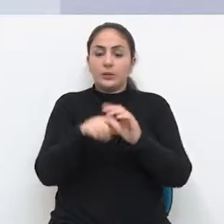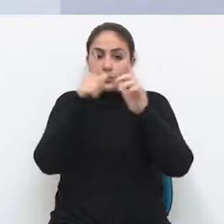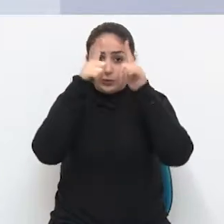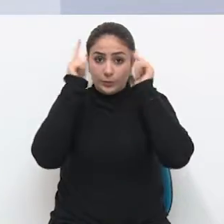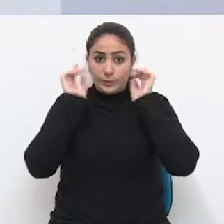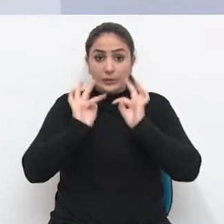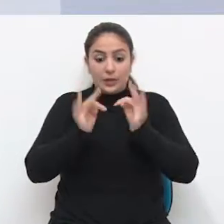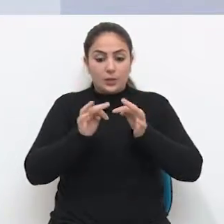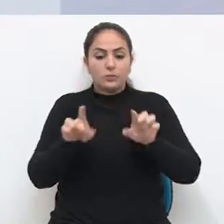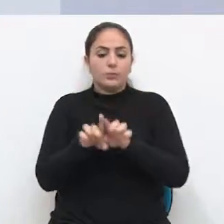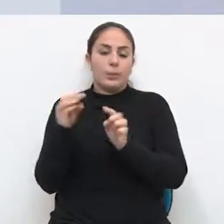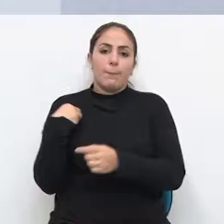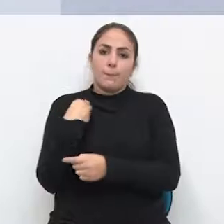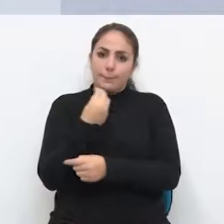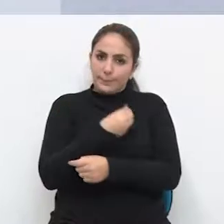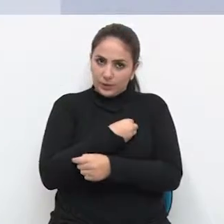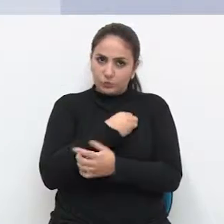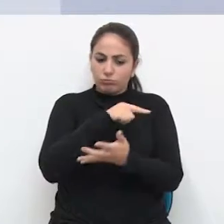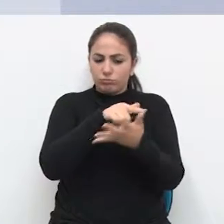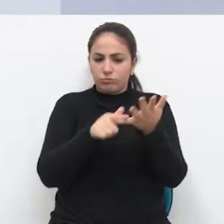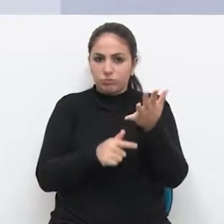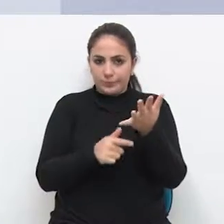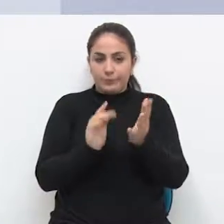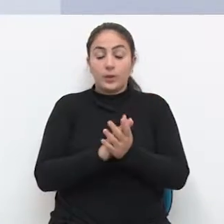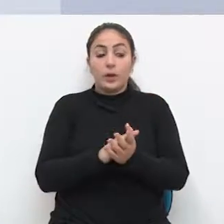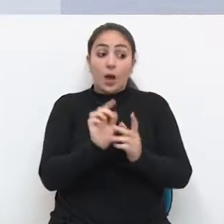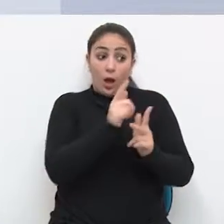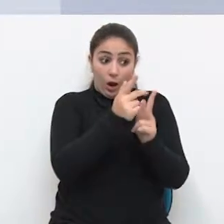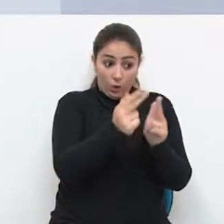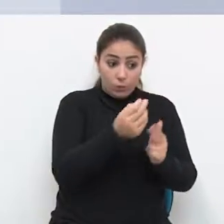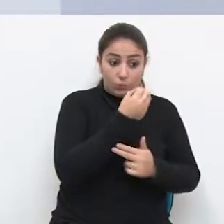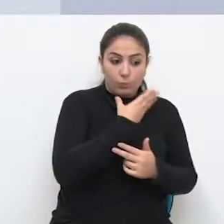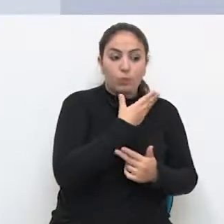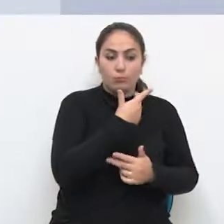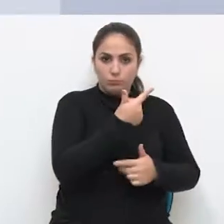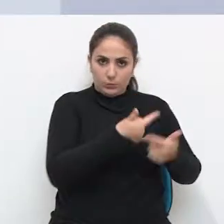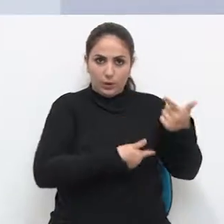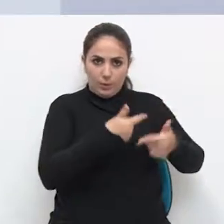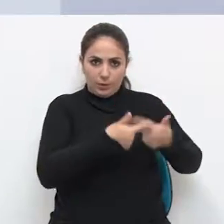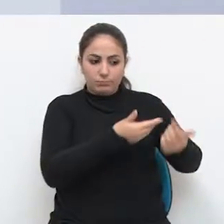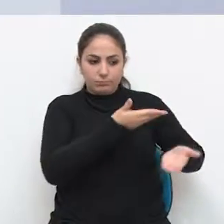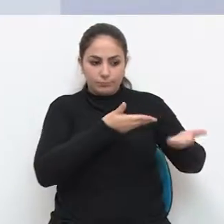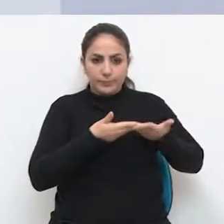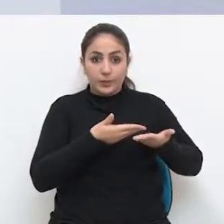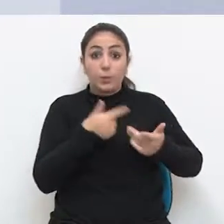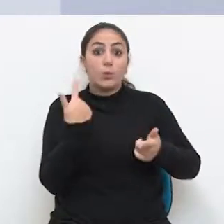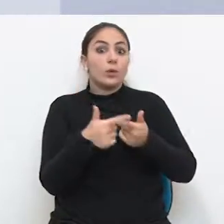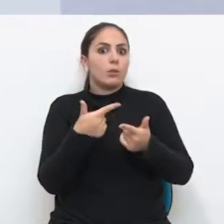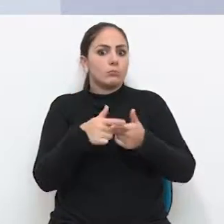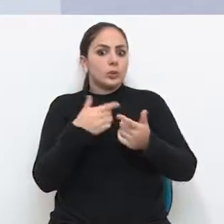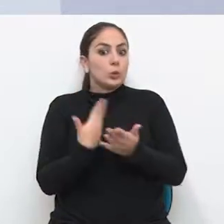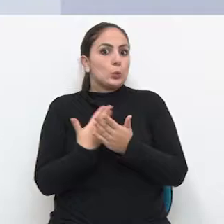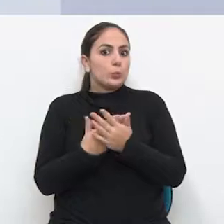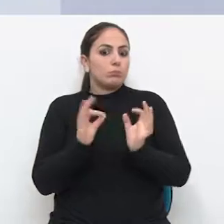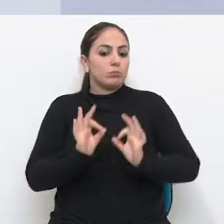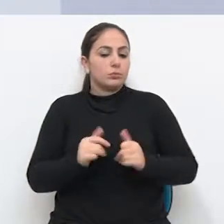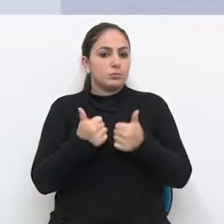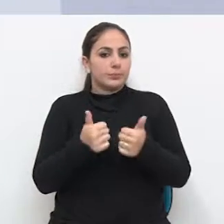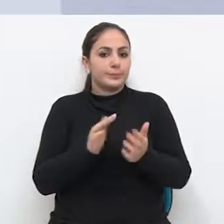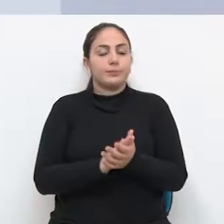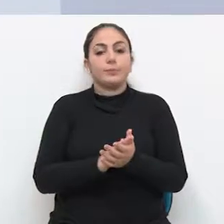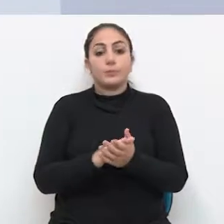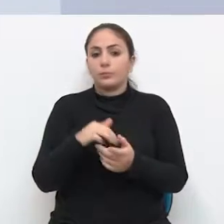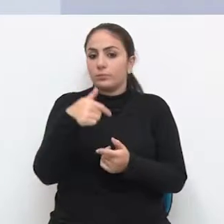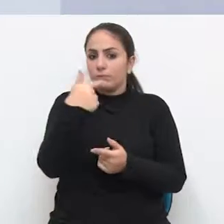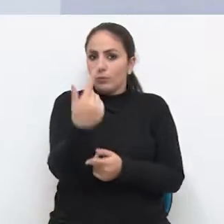enfermeiros técnicos e médicos. Uns prestam bons serviços pela preparação, outros não.